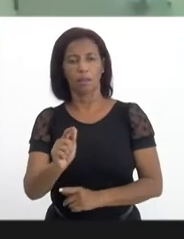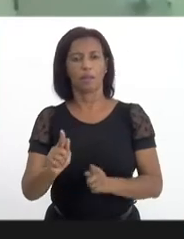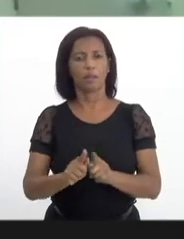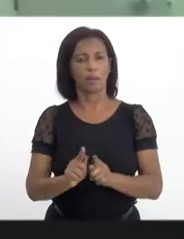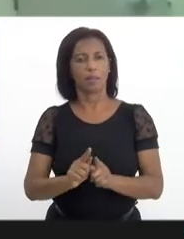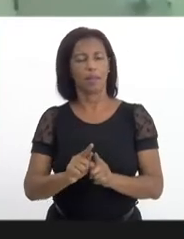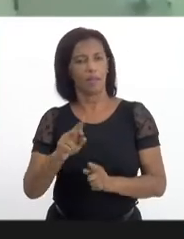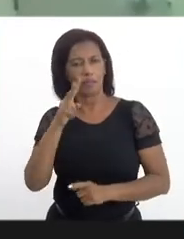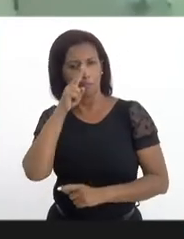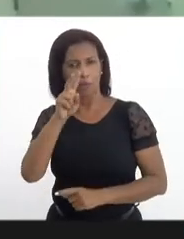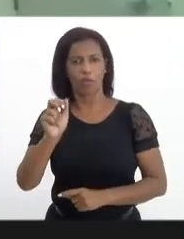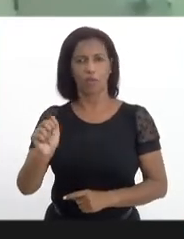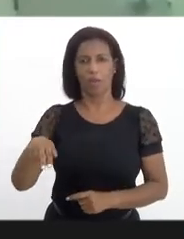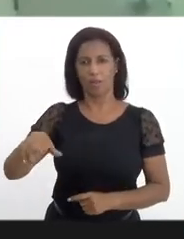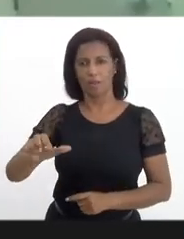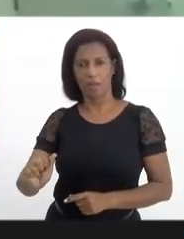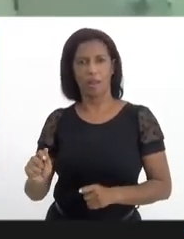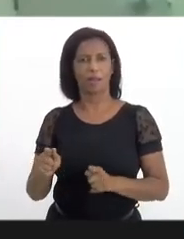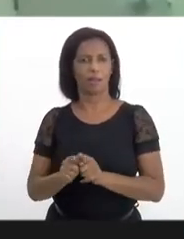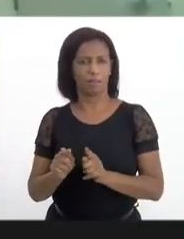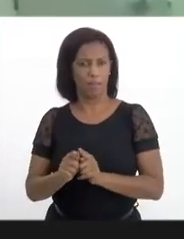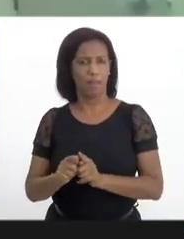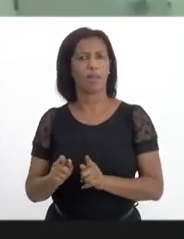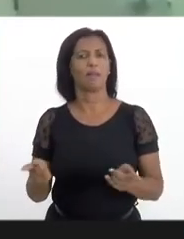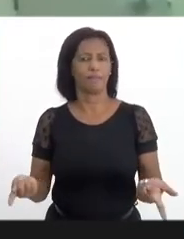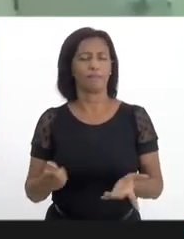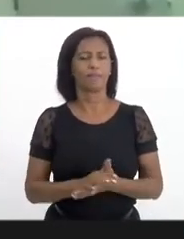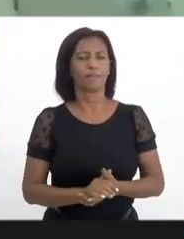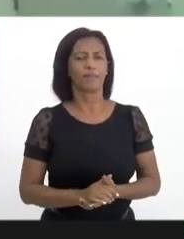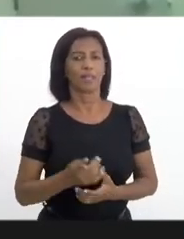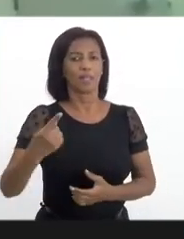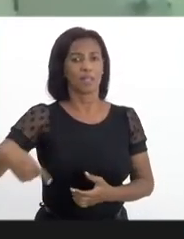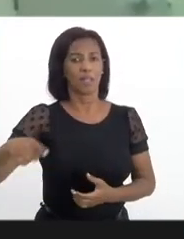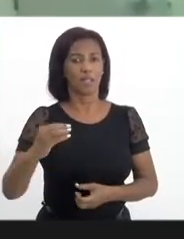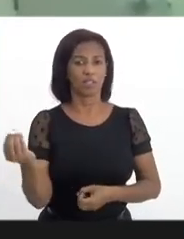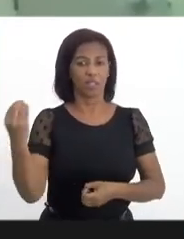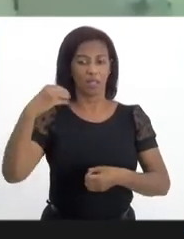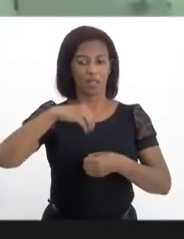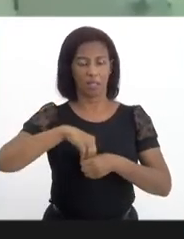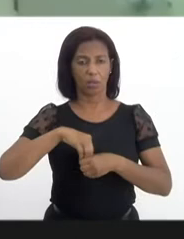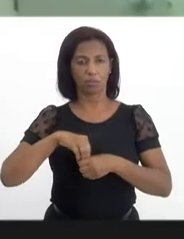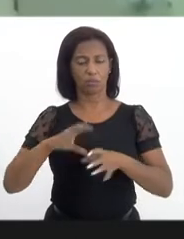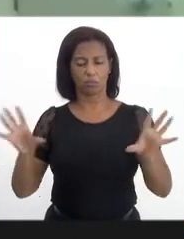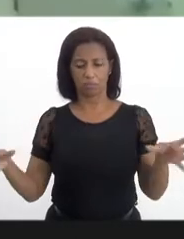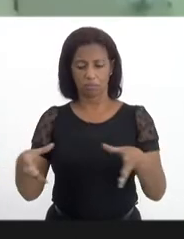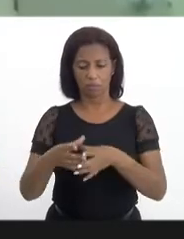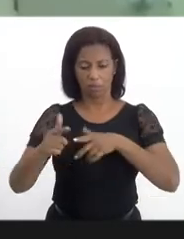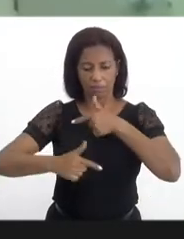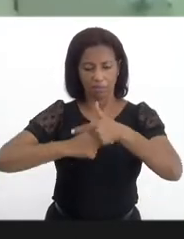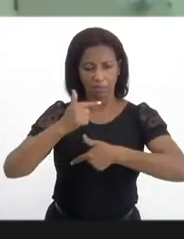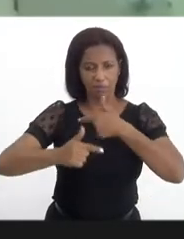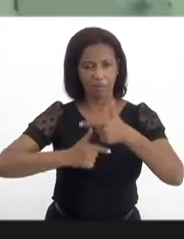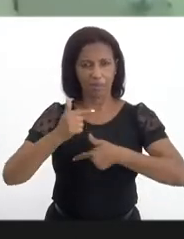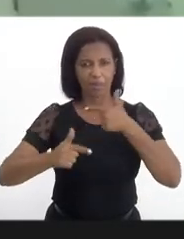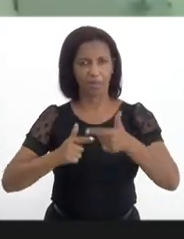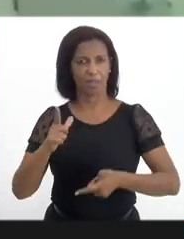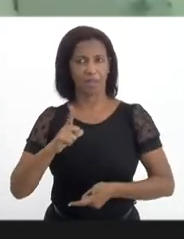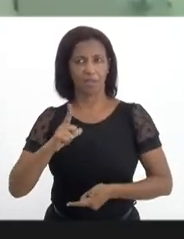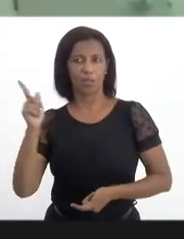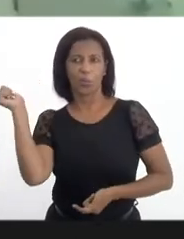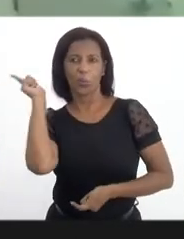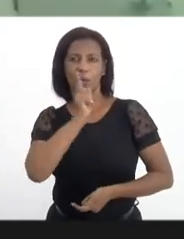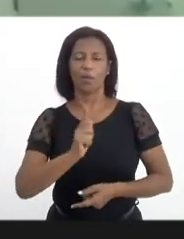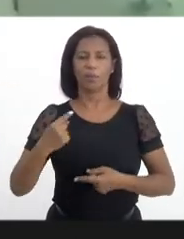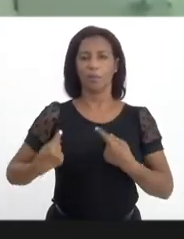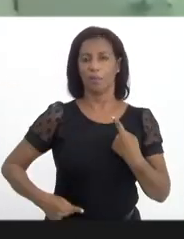importante, o NA também, alcoólicos anônimos, narcóticos anônimos, ele está dentro das nossas unidades, fazendo um trabalho, isso a gente também entende que é um ganho para